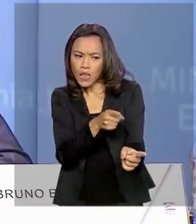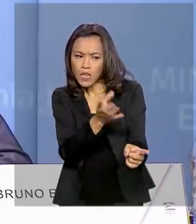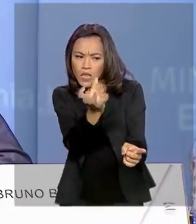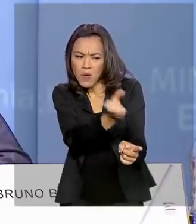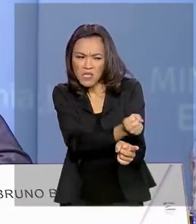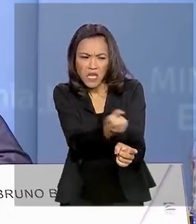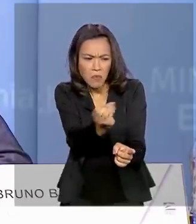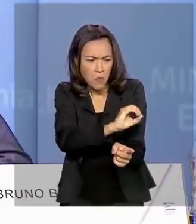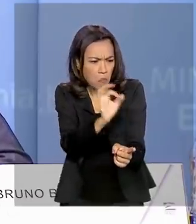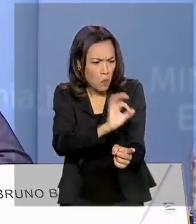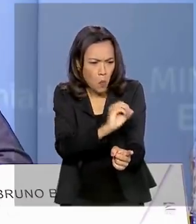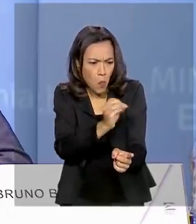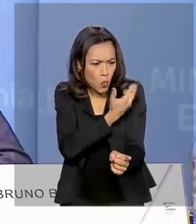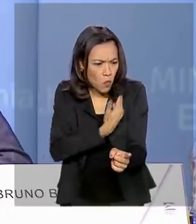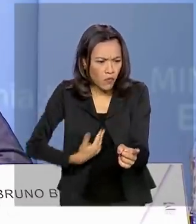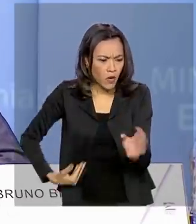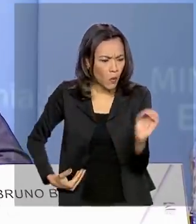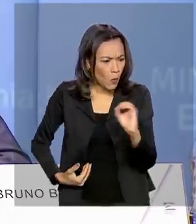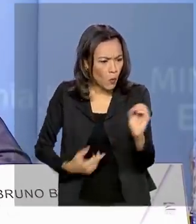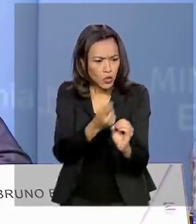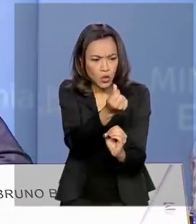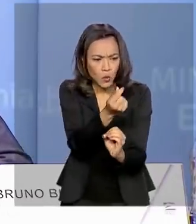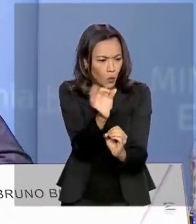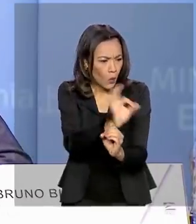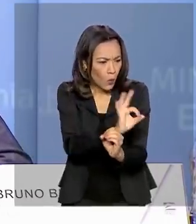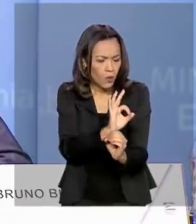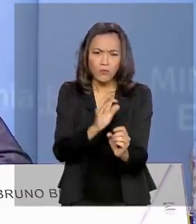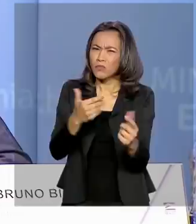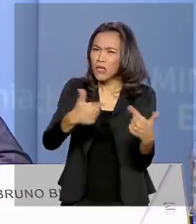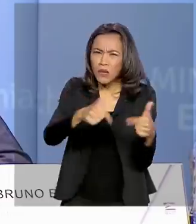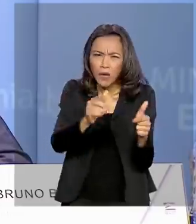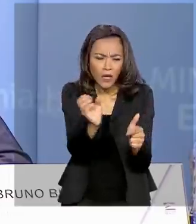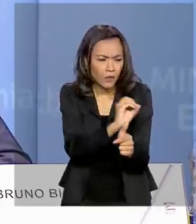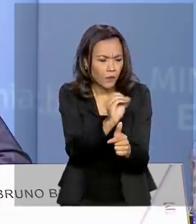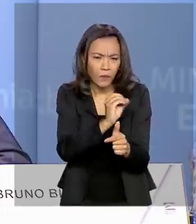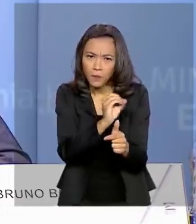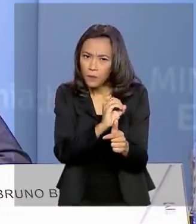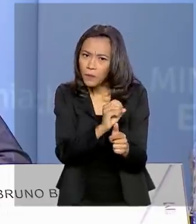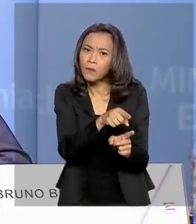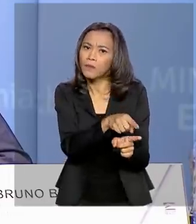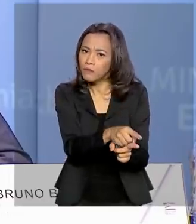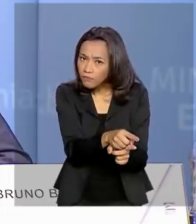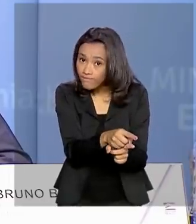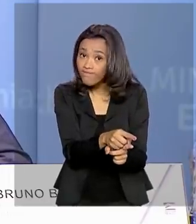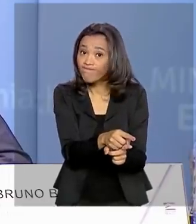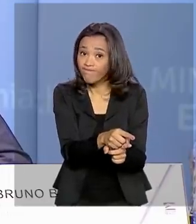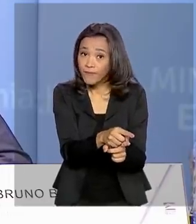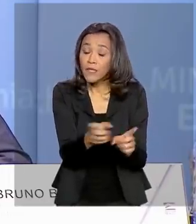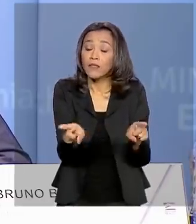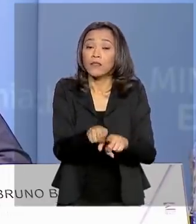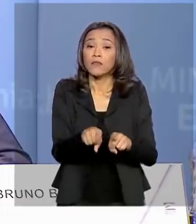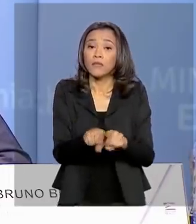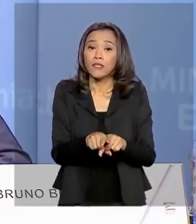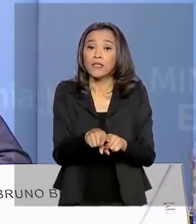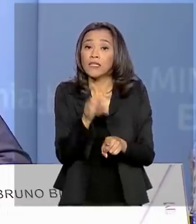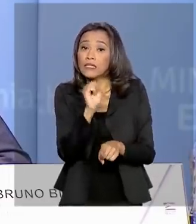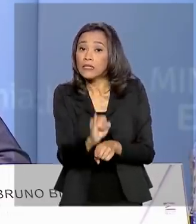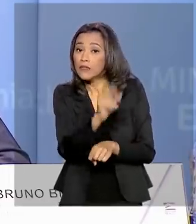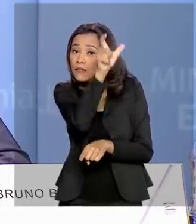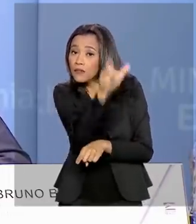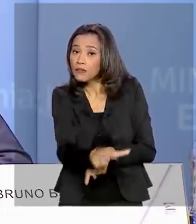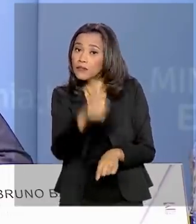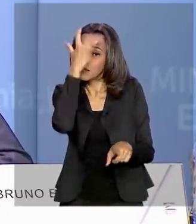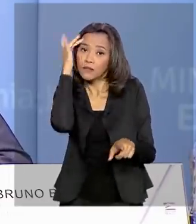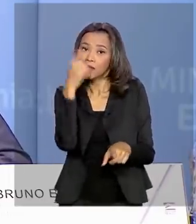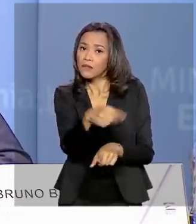nenhum benefício social, se ela não está trabalhando no momento, portanto, bases do CNIS, e também se essa pessoa